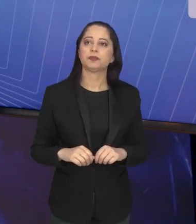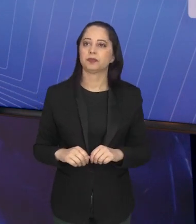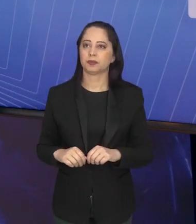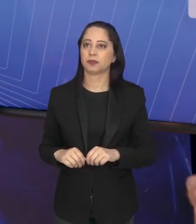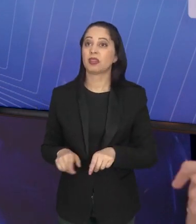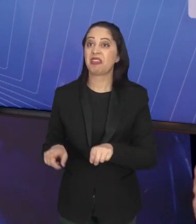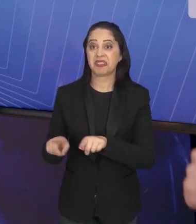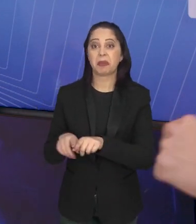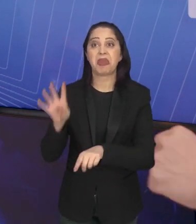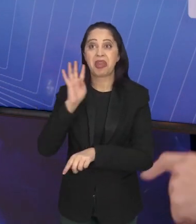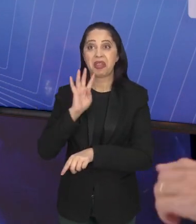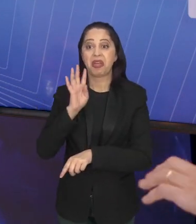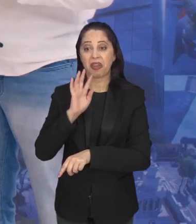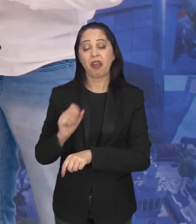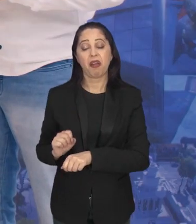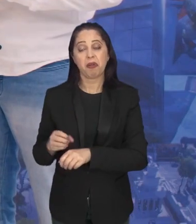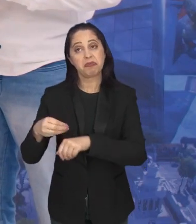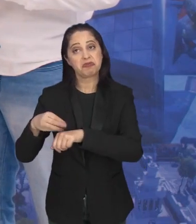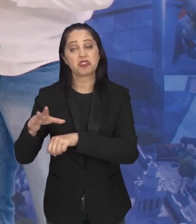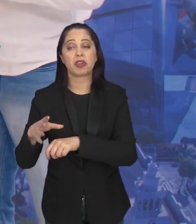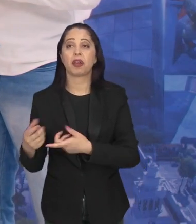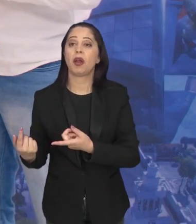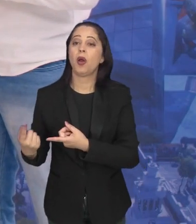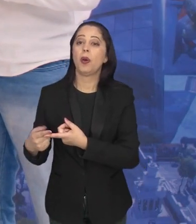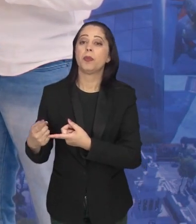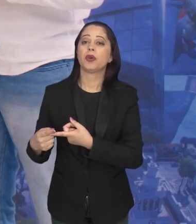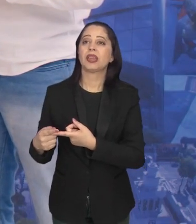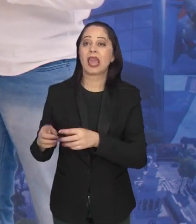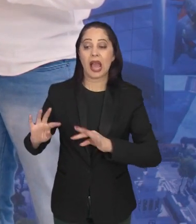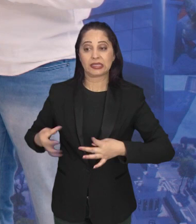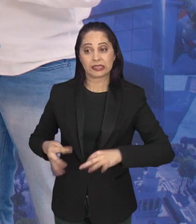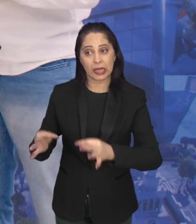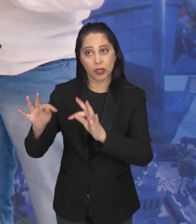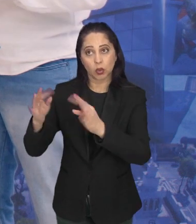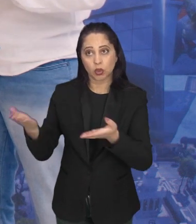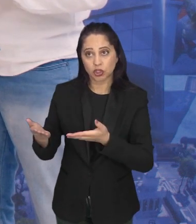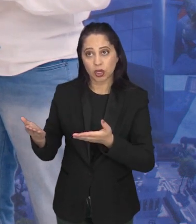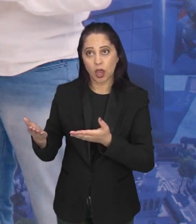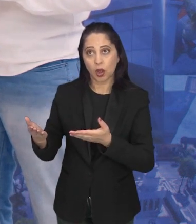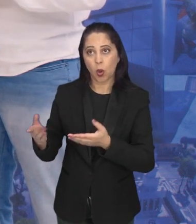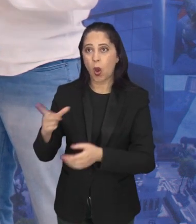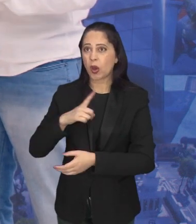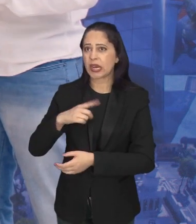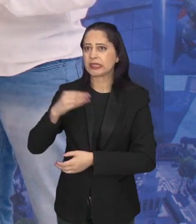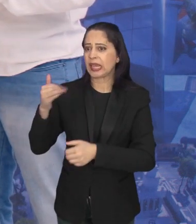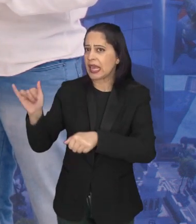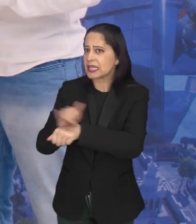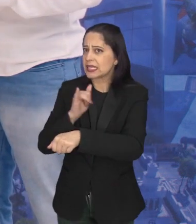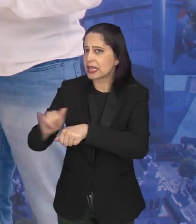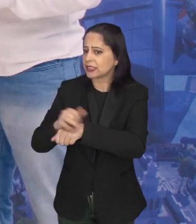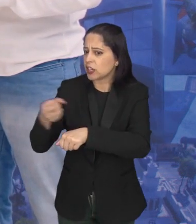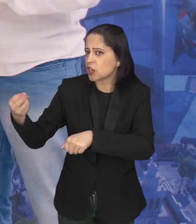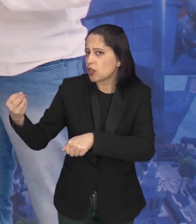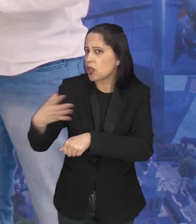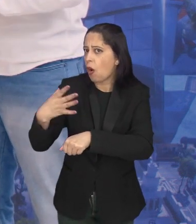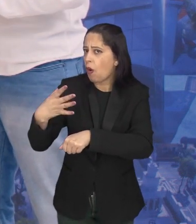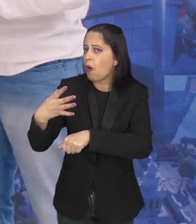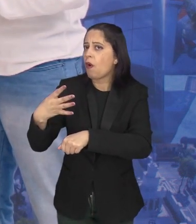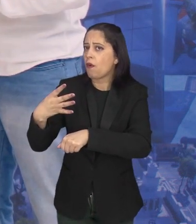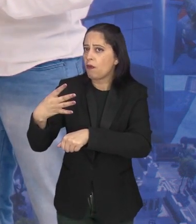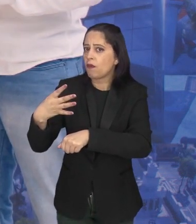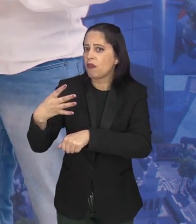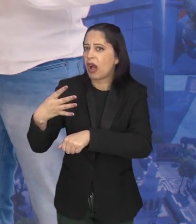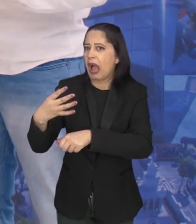caixa da empresa. E eu acho legal até a gente conversar sobre isso, que é a tecnologia tem aberto novas possibilidades de